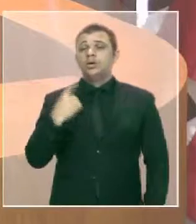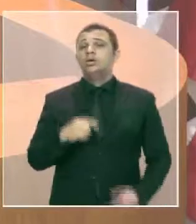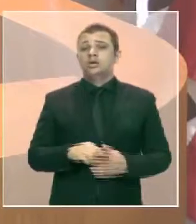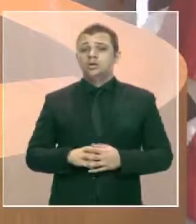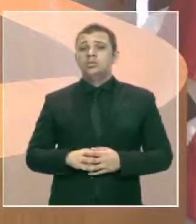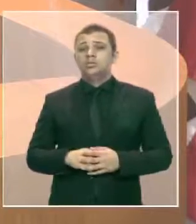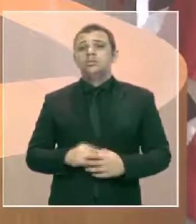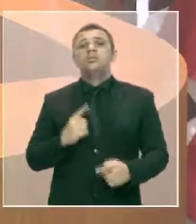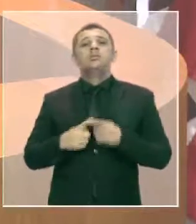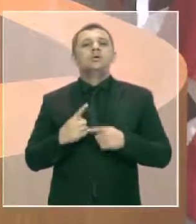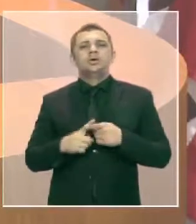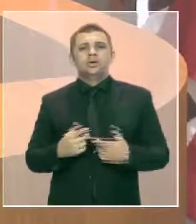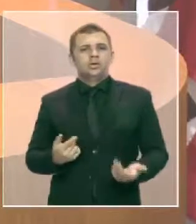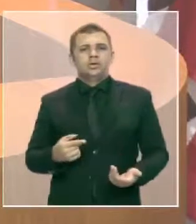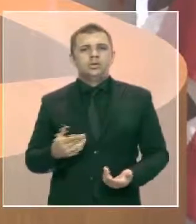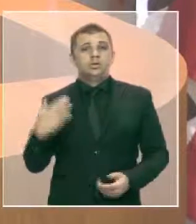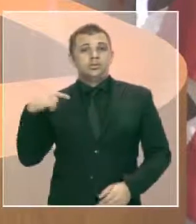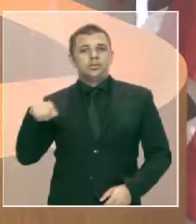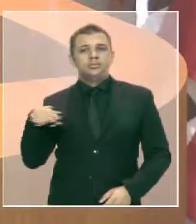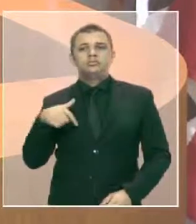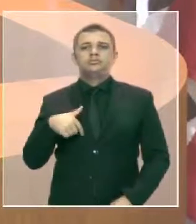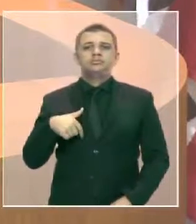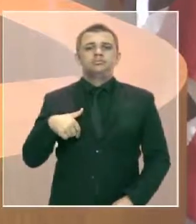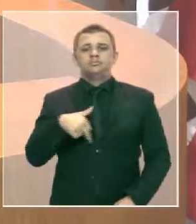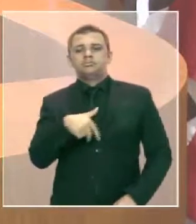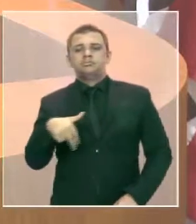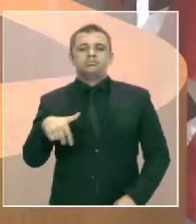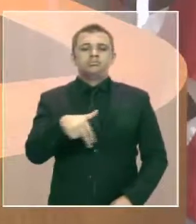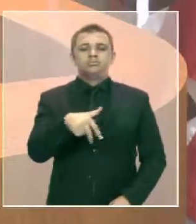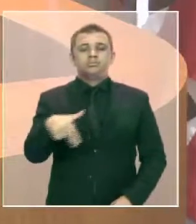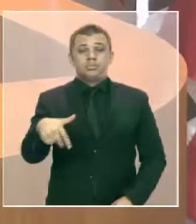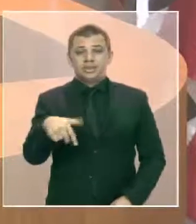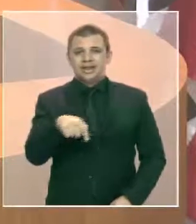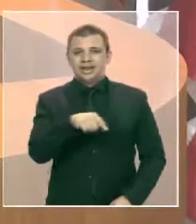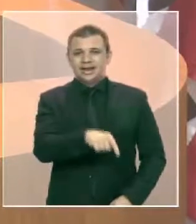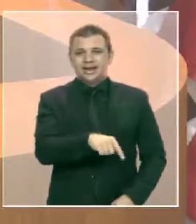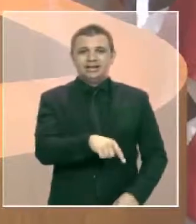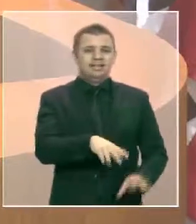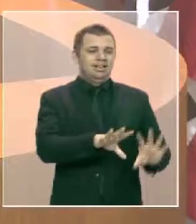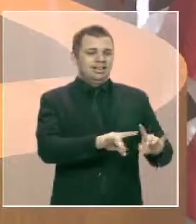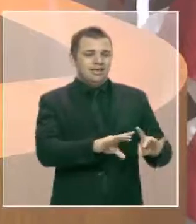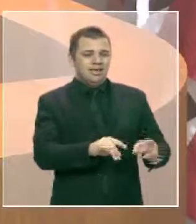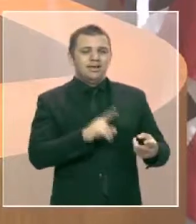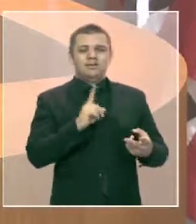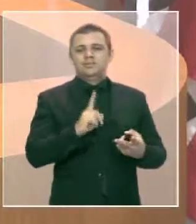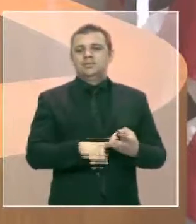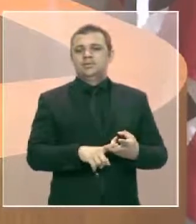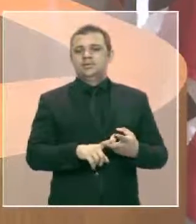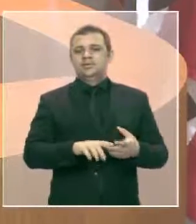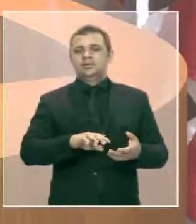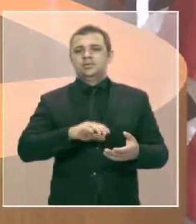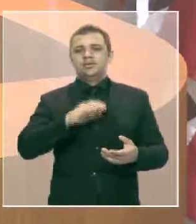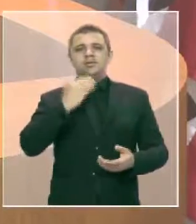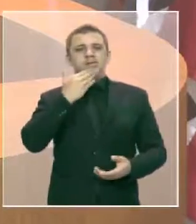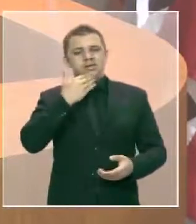totalmente desburacado. E ao se desviar das lamas, e ao se desviar dos buracos,